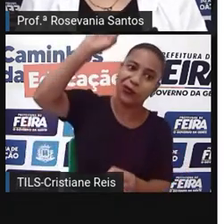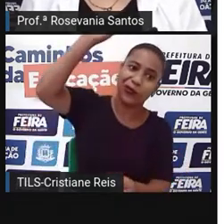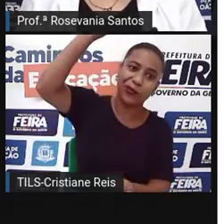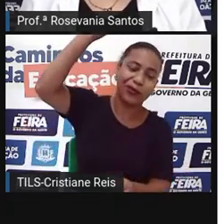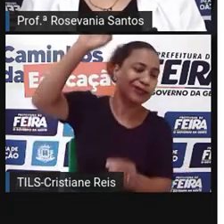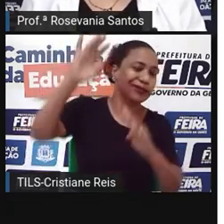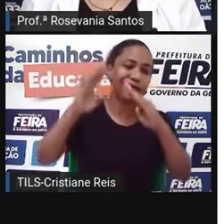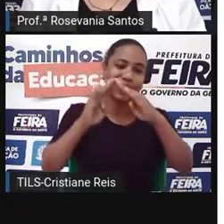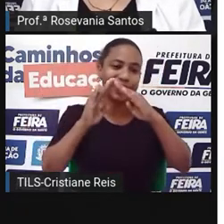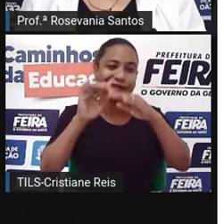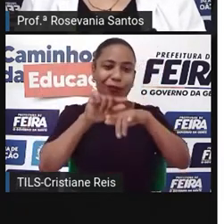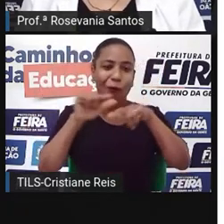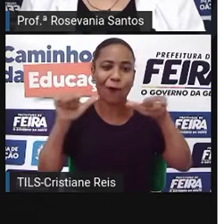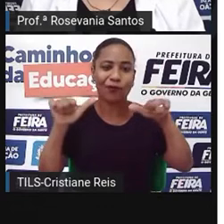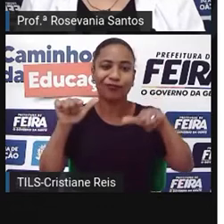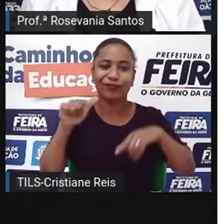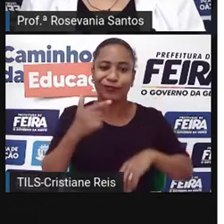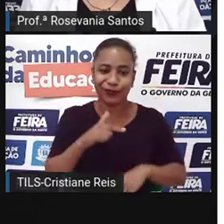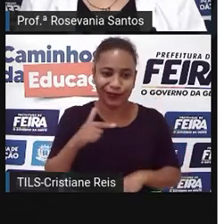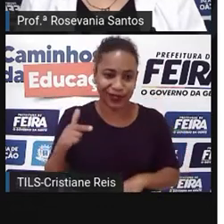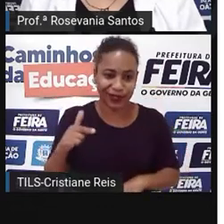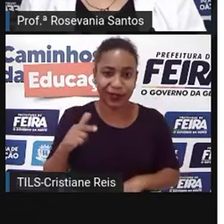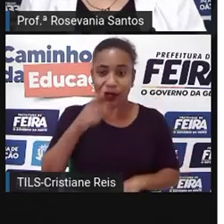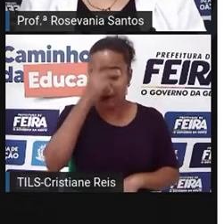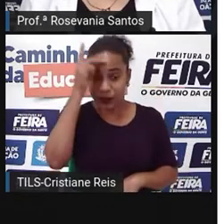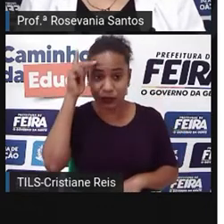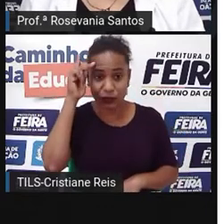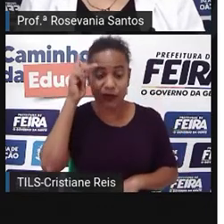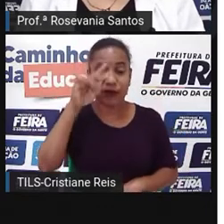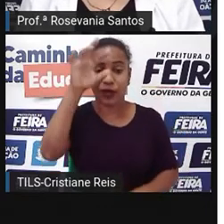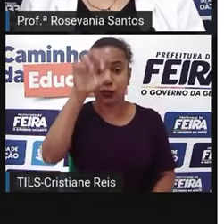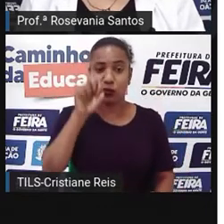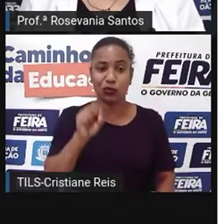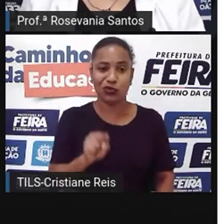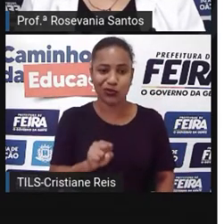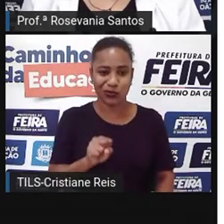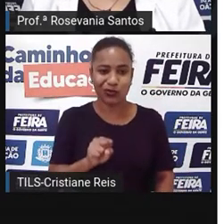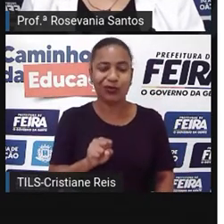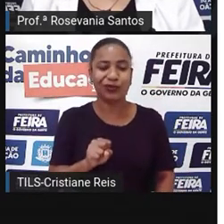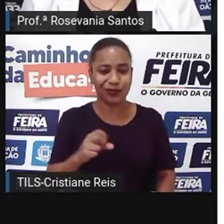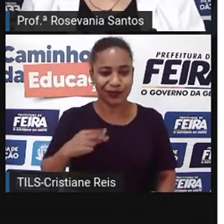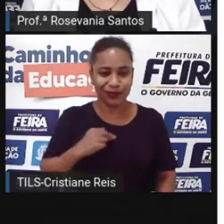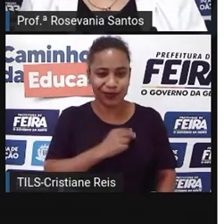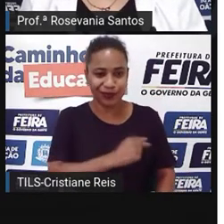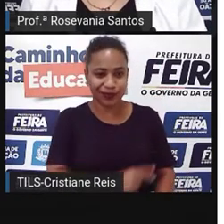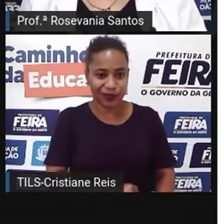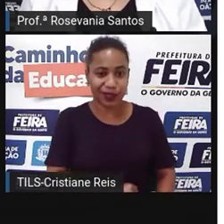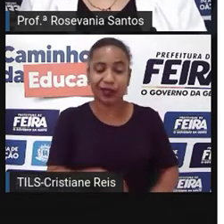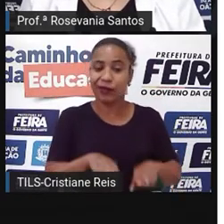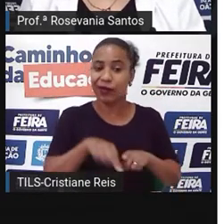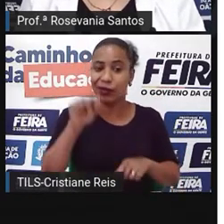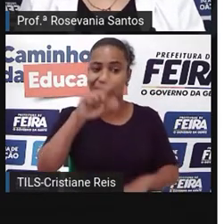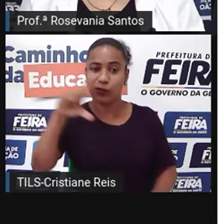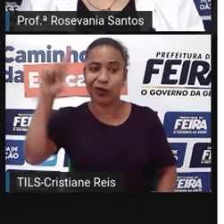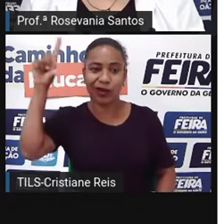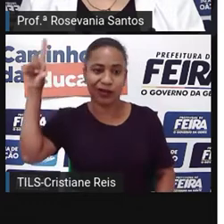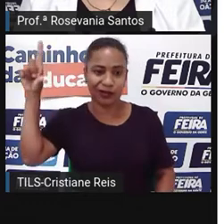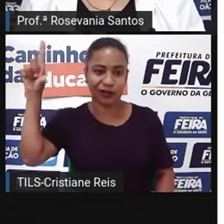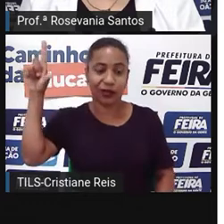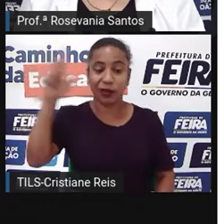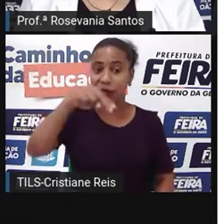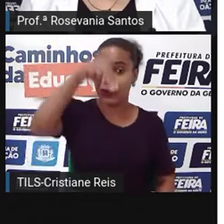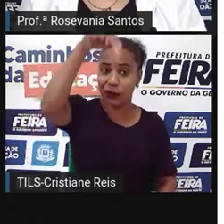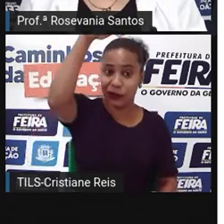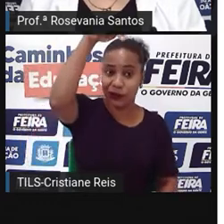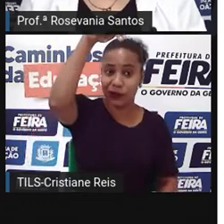mais aqui na parte ao sul, e, bora dizer aqui, a leste, né, da China, por quê? Por conta dessa situação